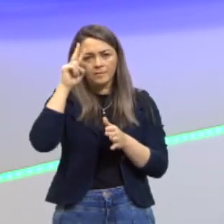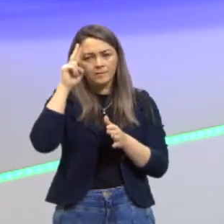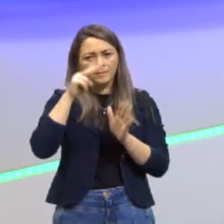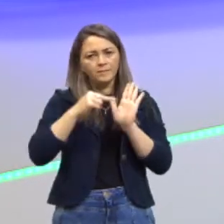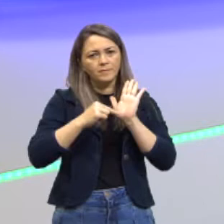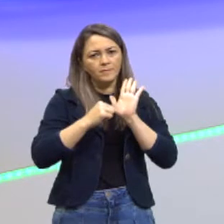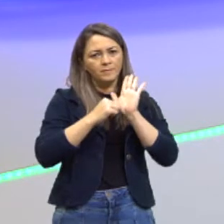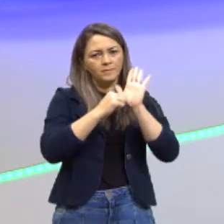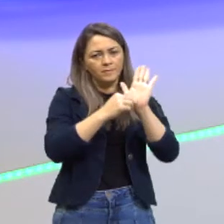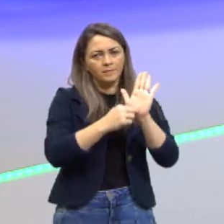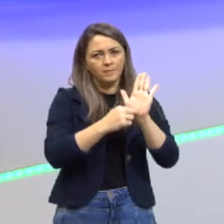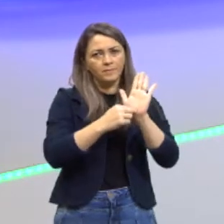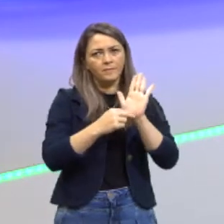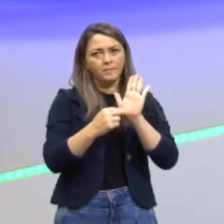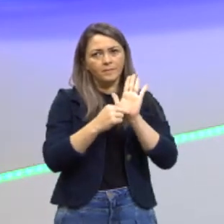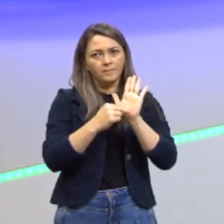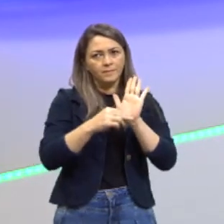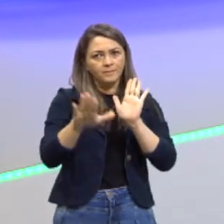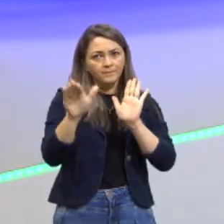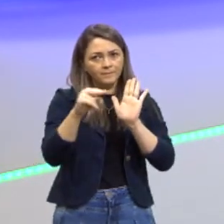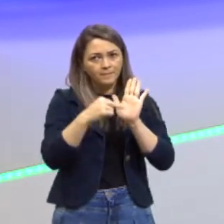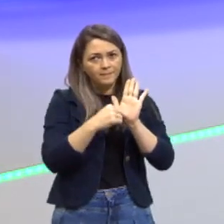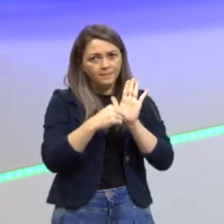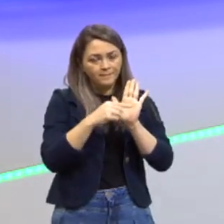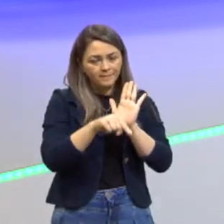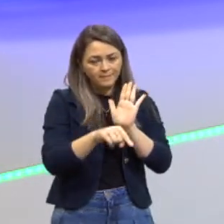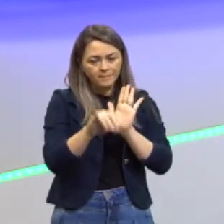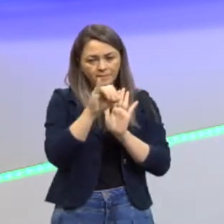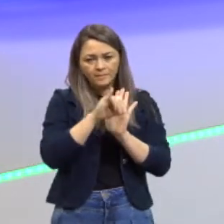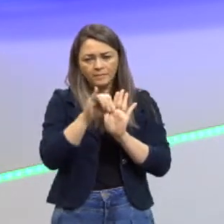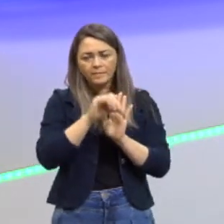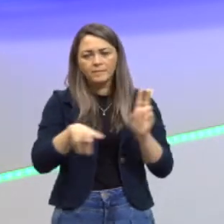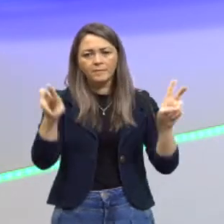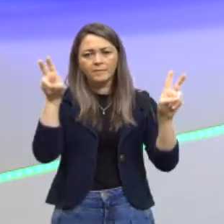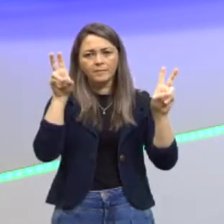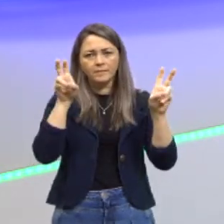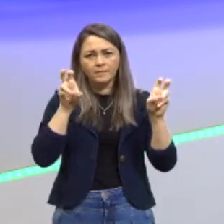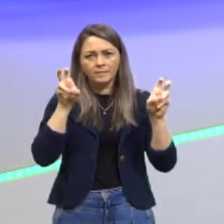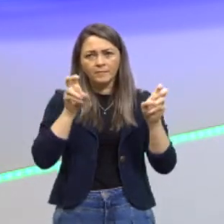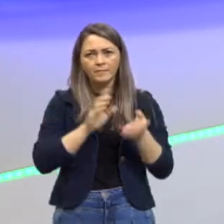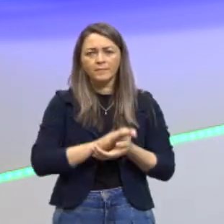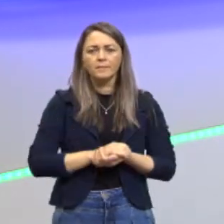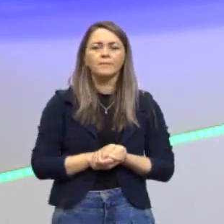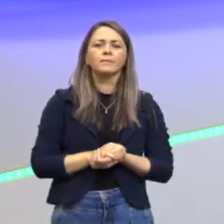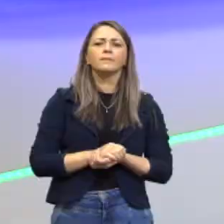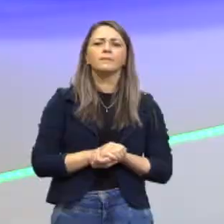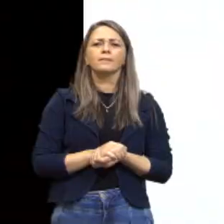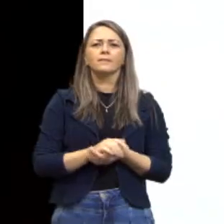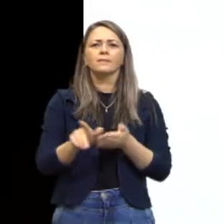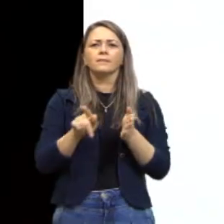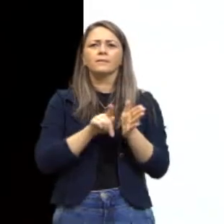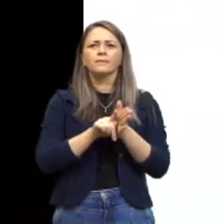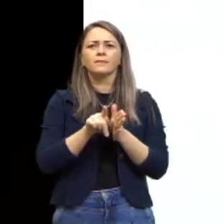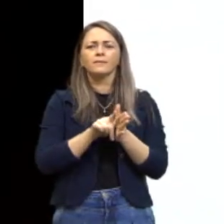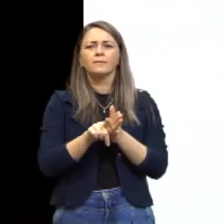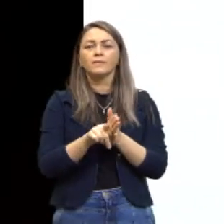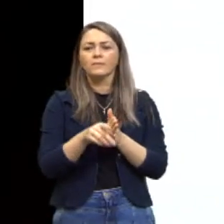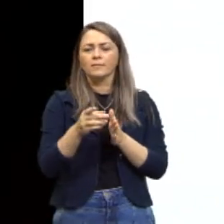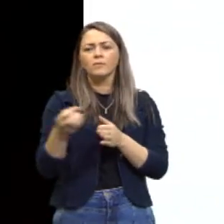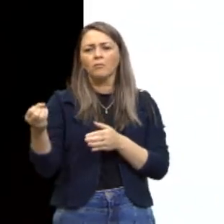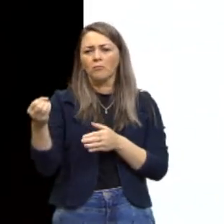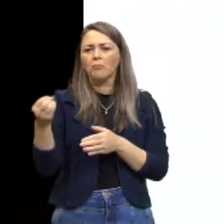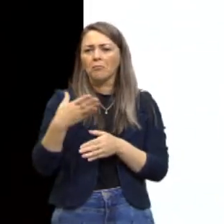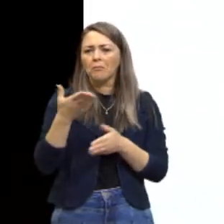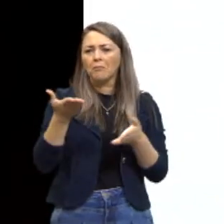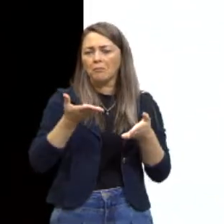que são aulas muito importantes. E esses assuntos que nós vamos abordar hoje são assuntos atuais, são